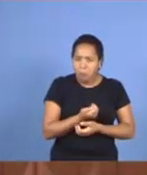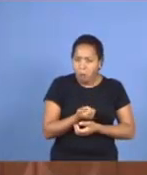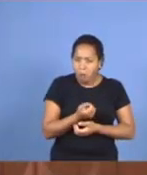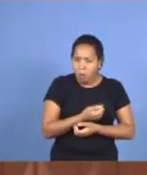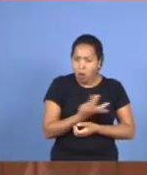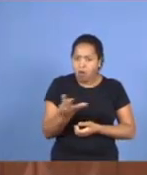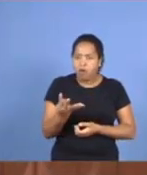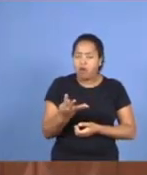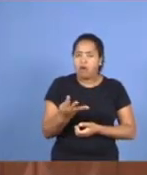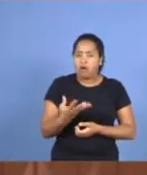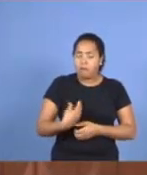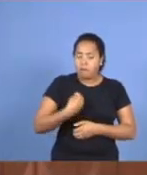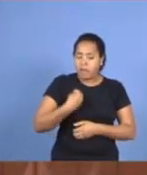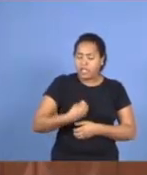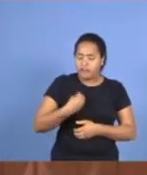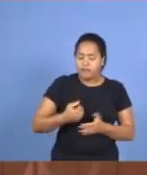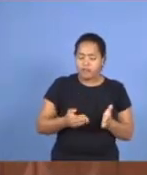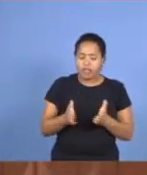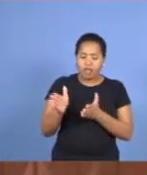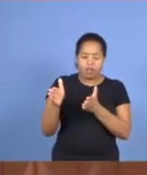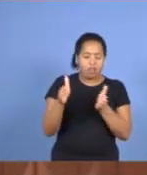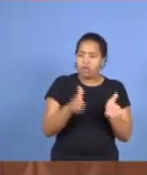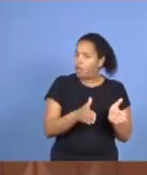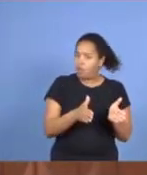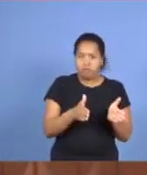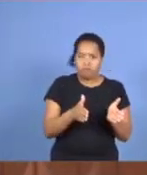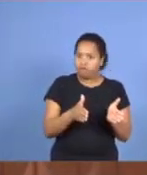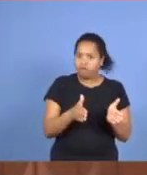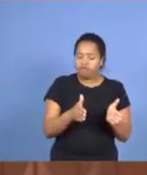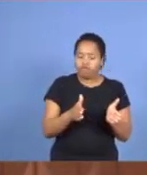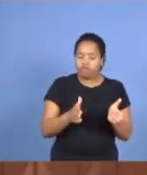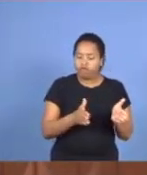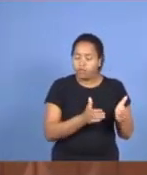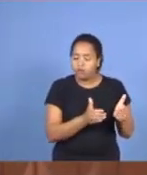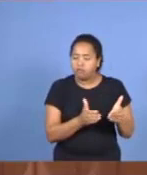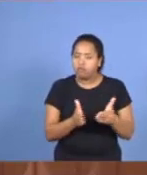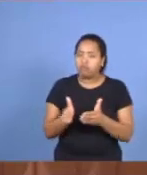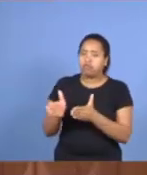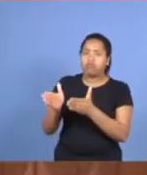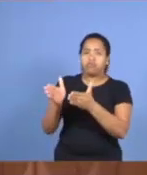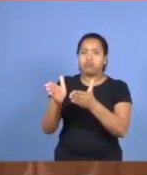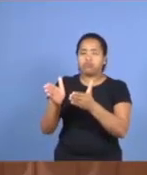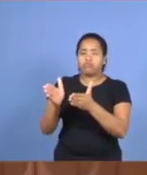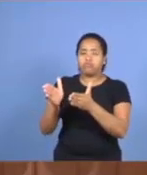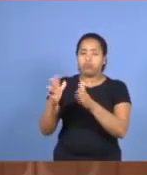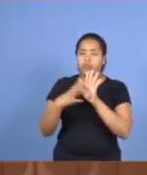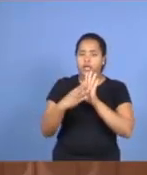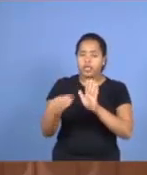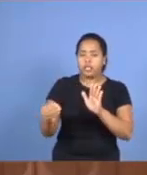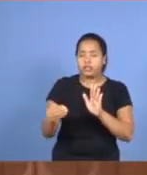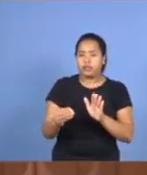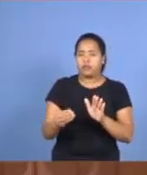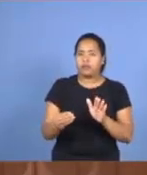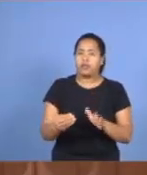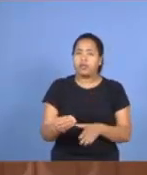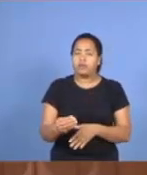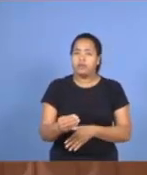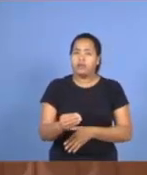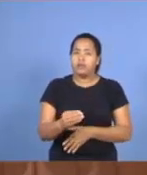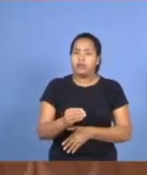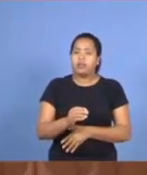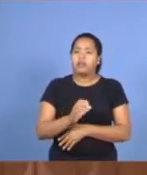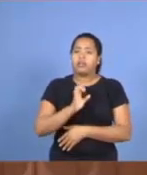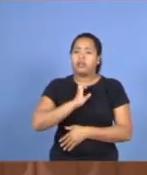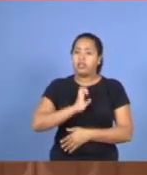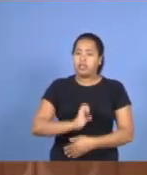que não irão ficar pelo caminho. Não seguindo o exemplo de Elias Ibe, que teve a experiência com a porta das ovelhas,